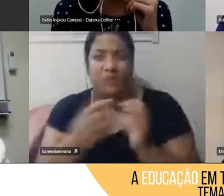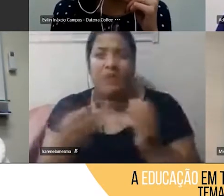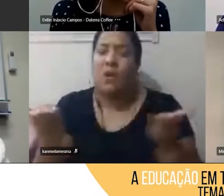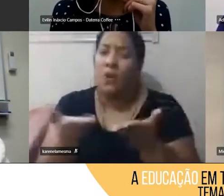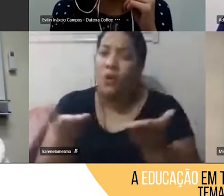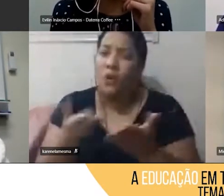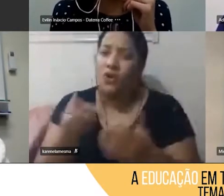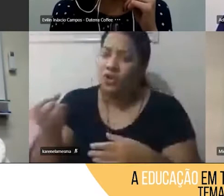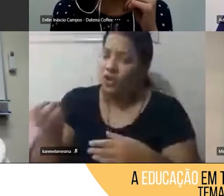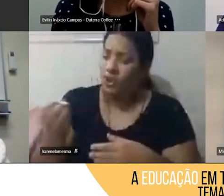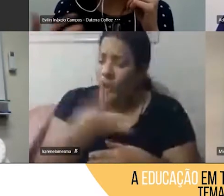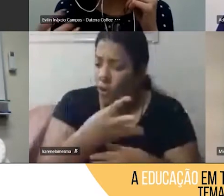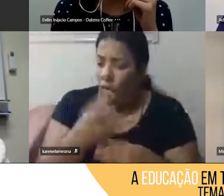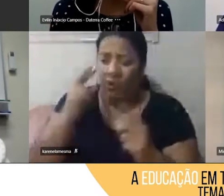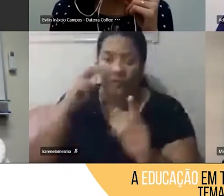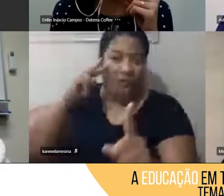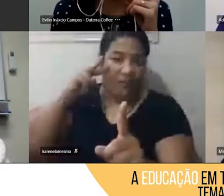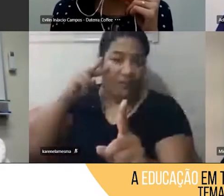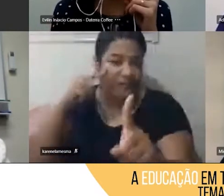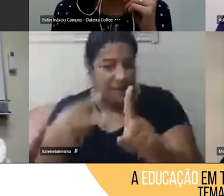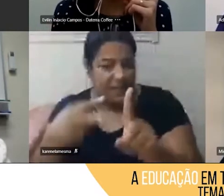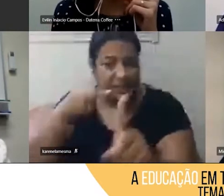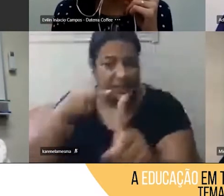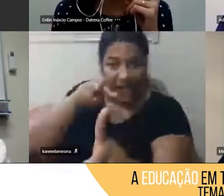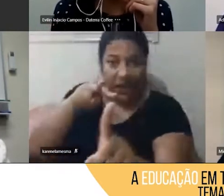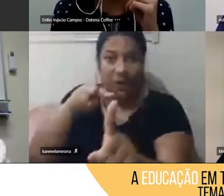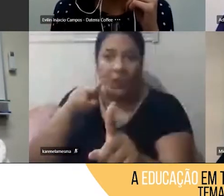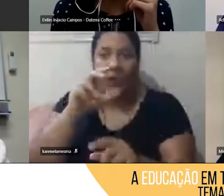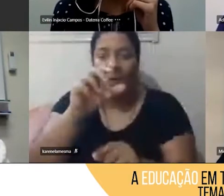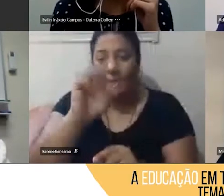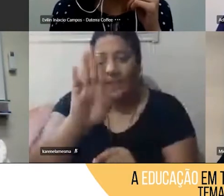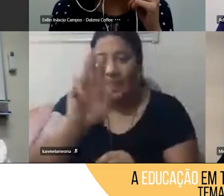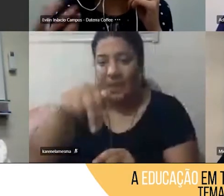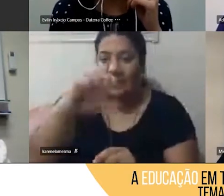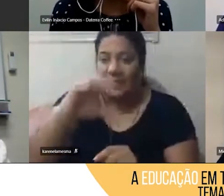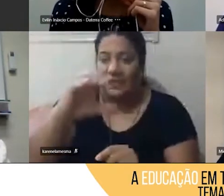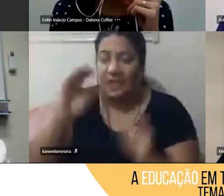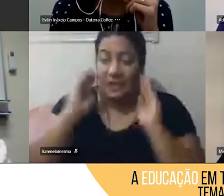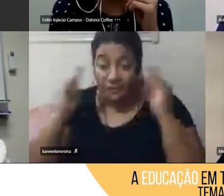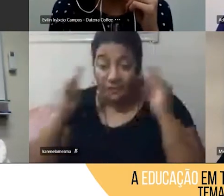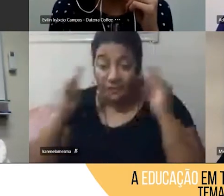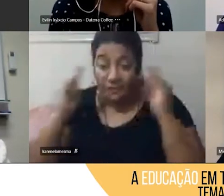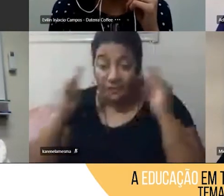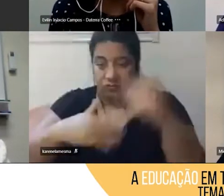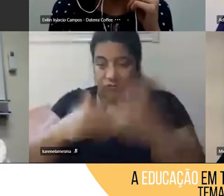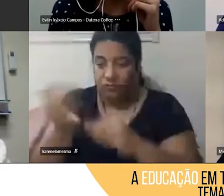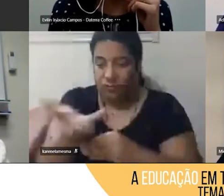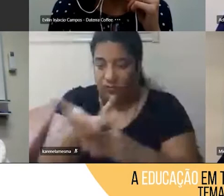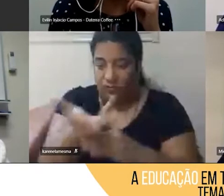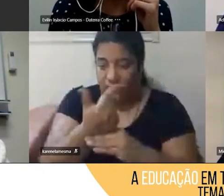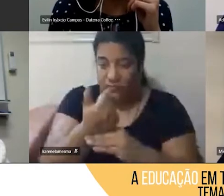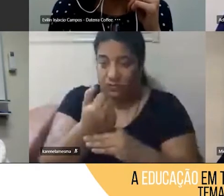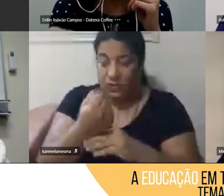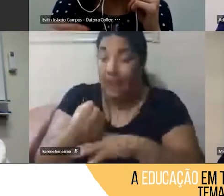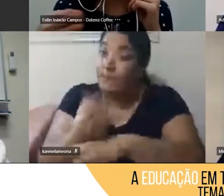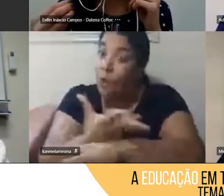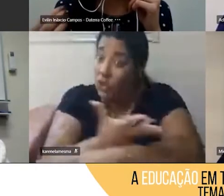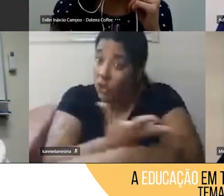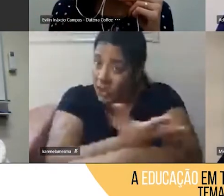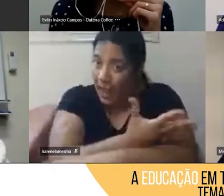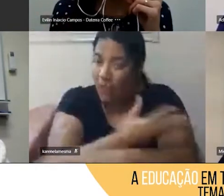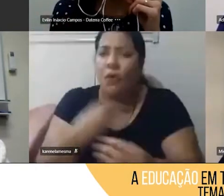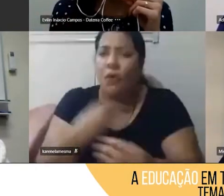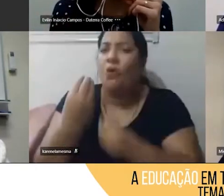BNCC voltado para as competências socioemocionais, como que os professores também, né, podem buscar esse